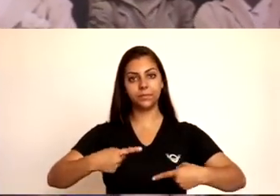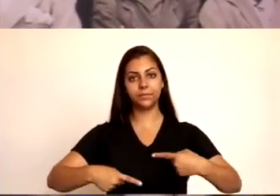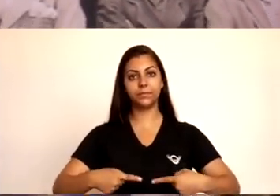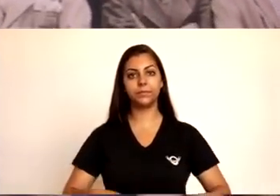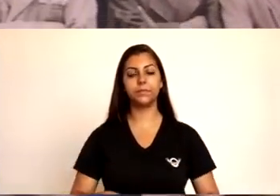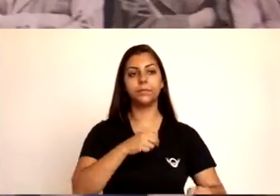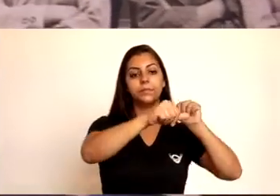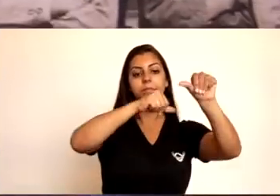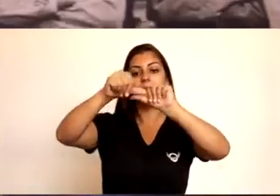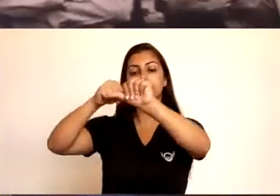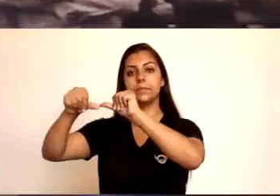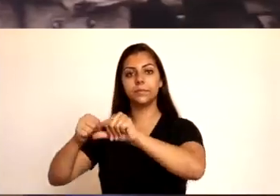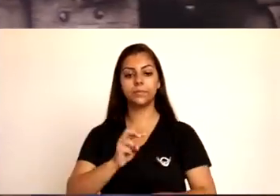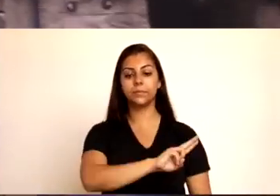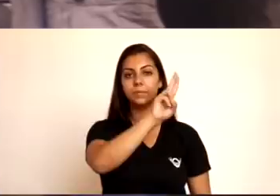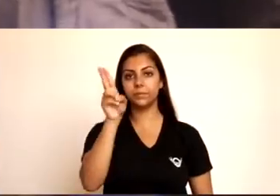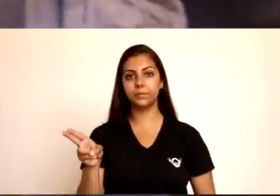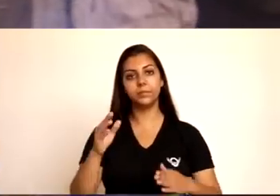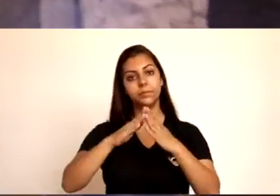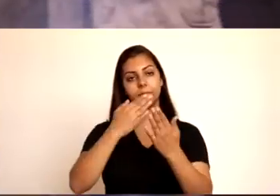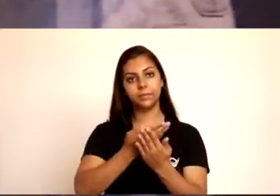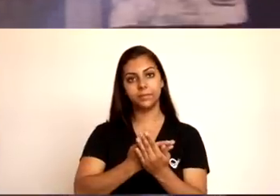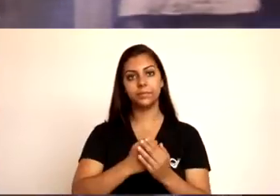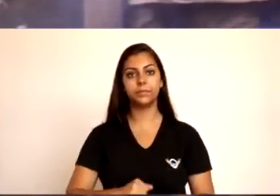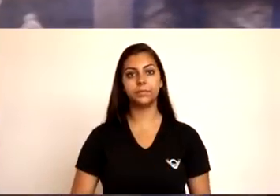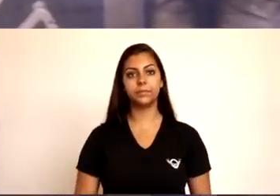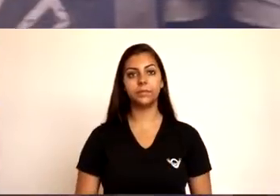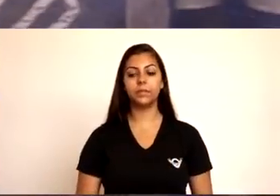colégio, que passou a se chamar Grupo Escolar de Araré.